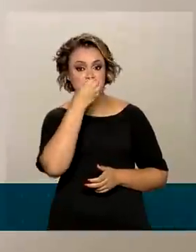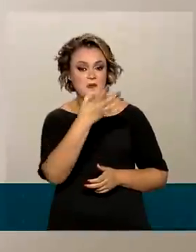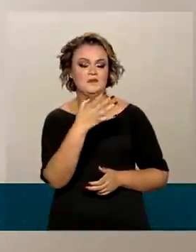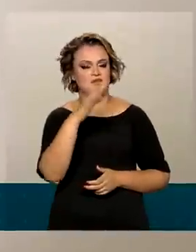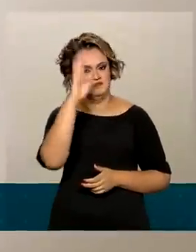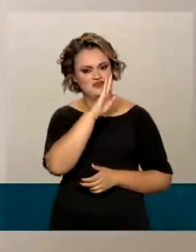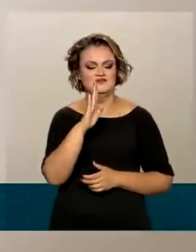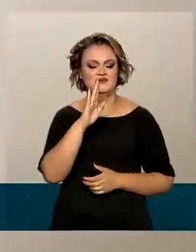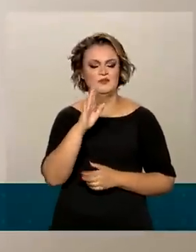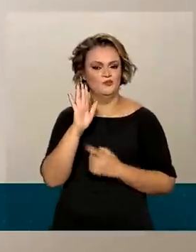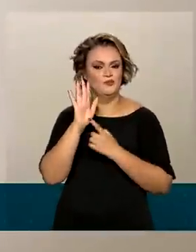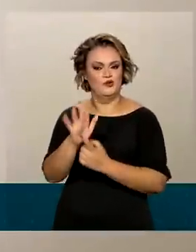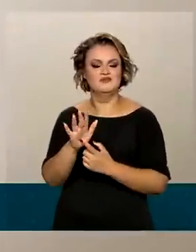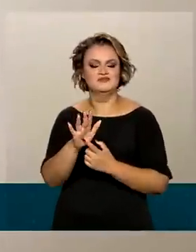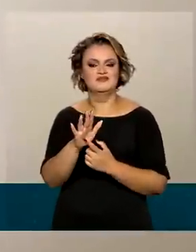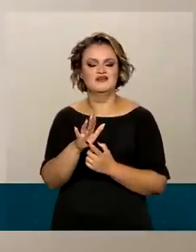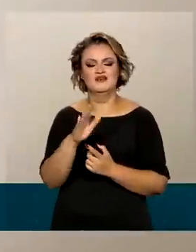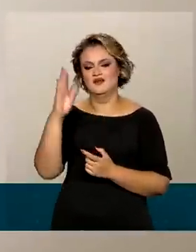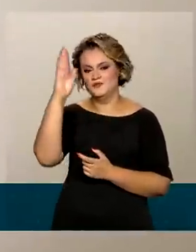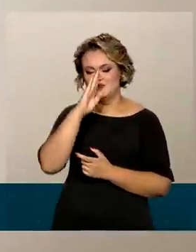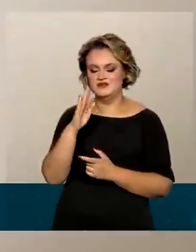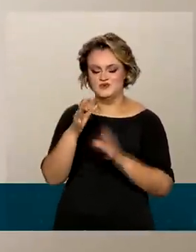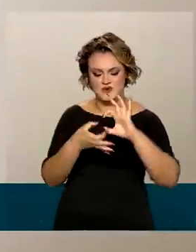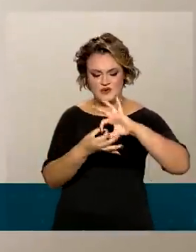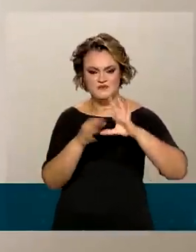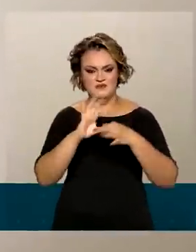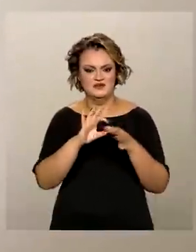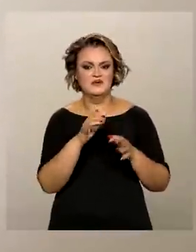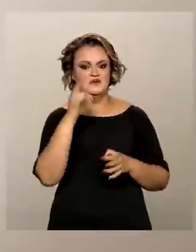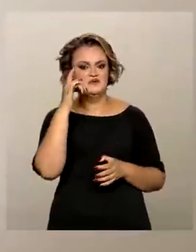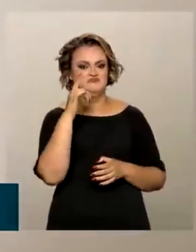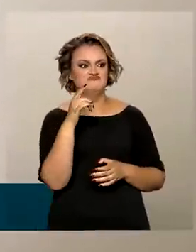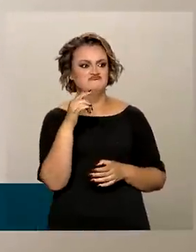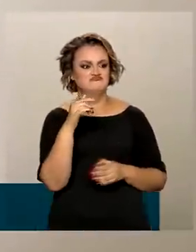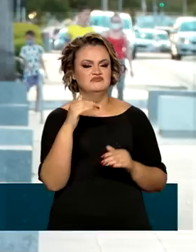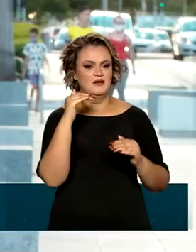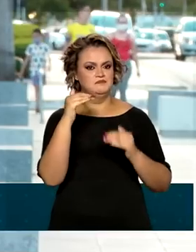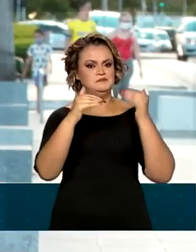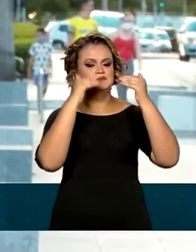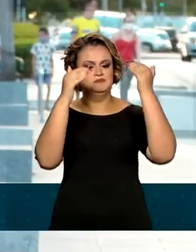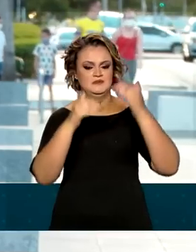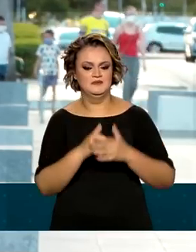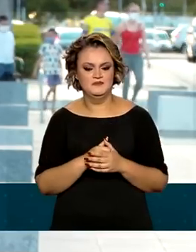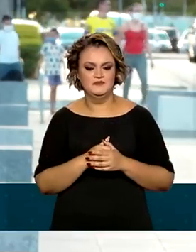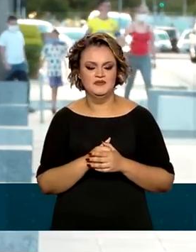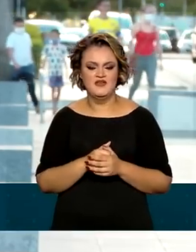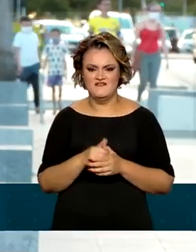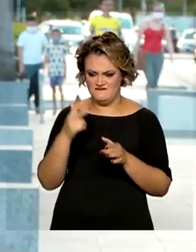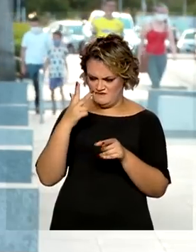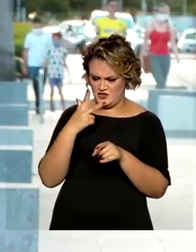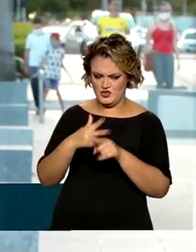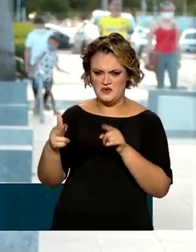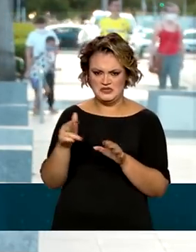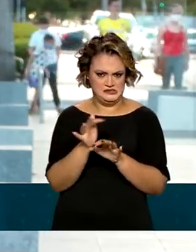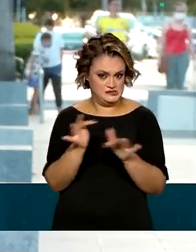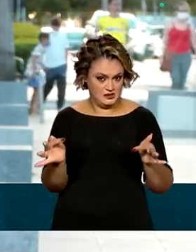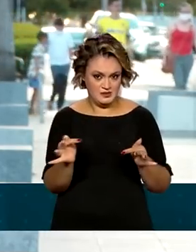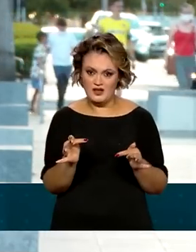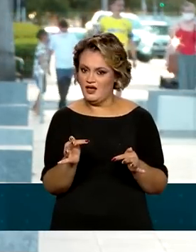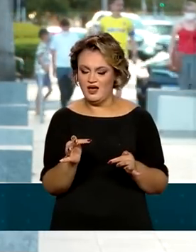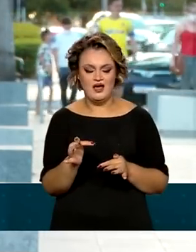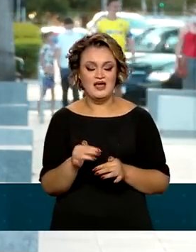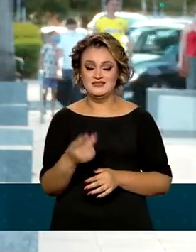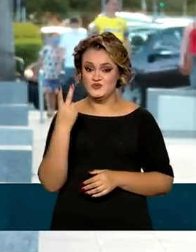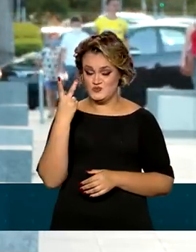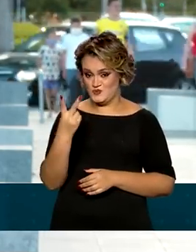Brasil. Isso mostra que o Brasil, nas Olimpíadas, está mudando de patamar. Mais do que uma vitória dos estudantes, as